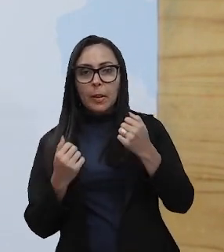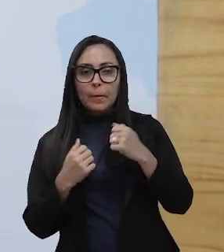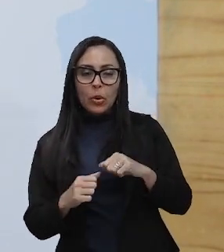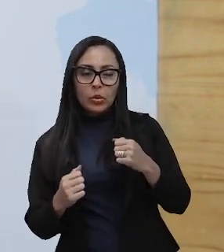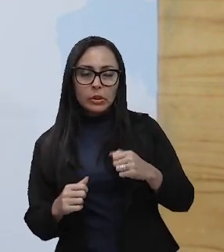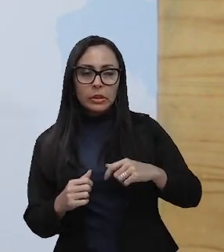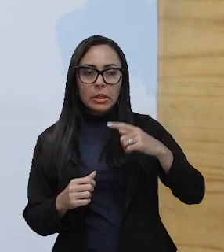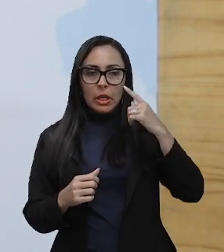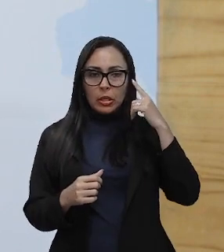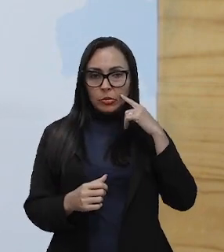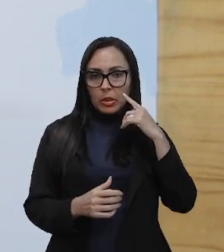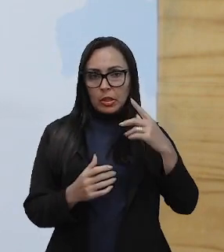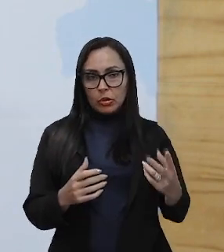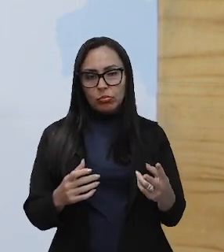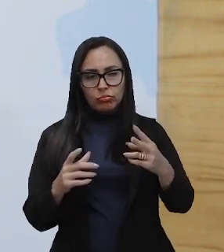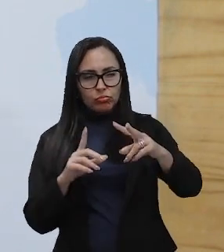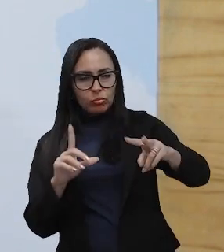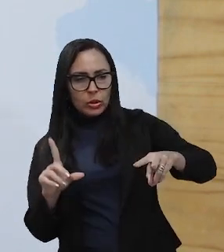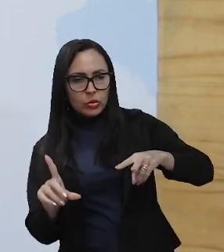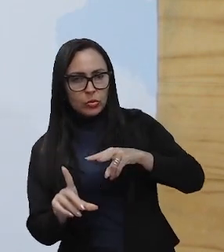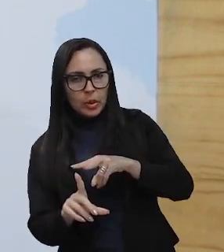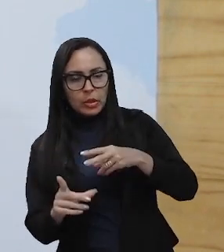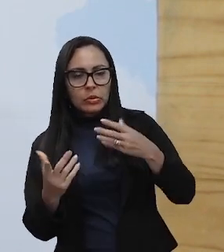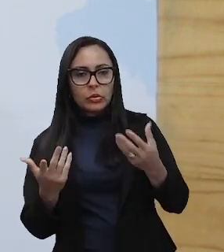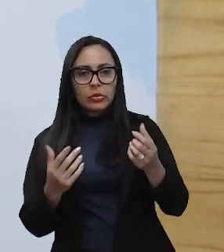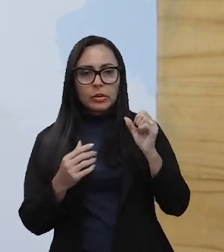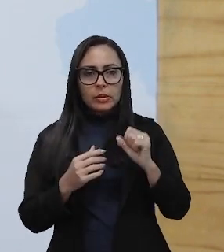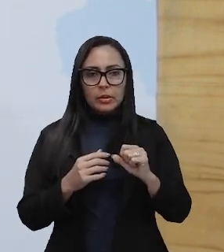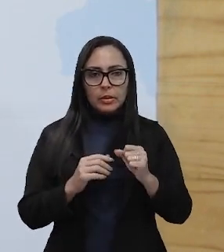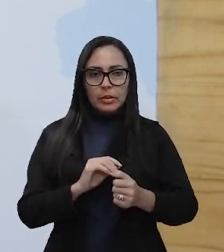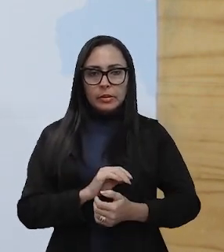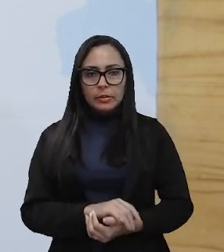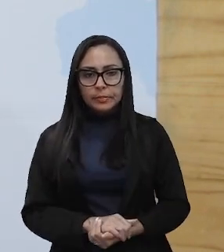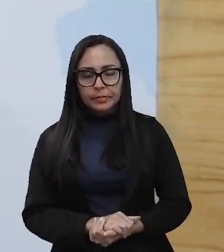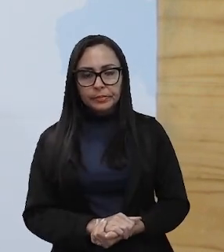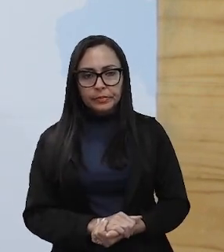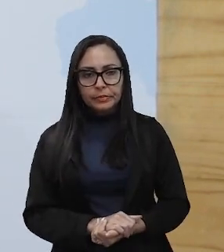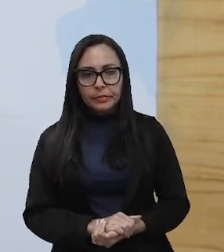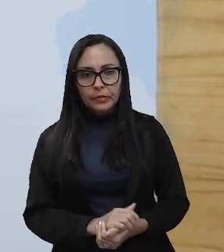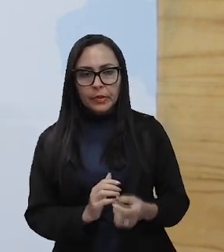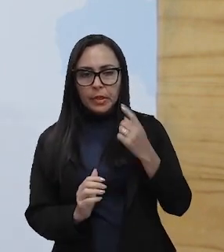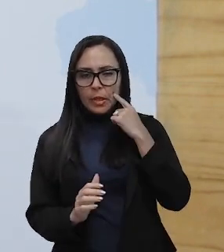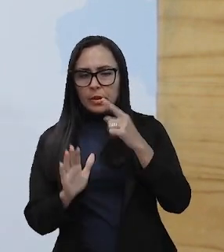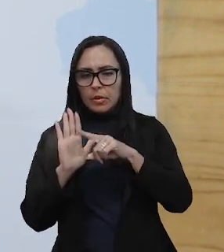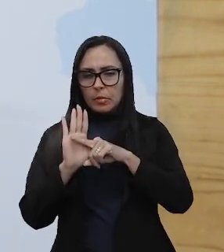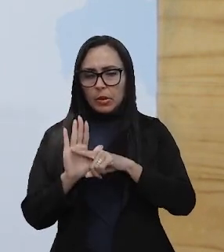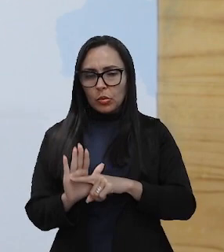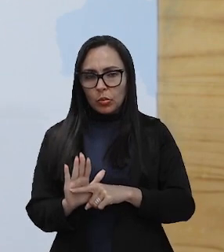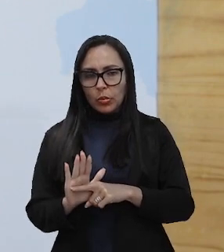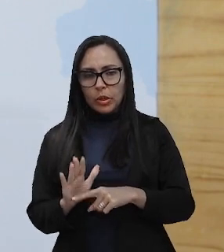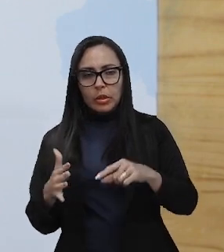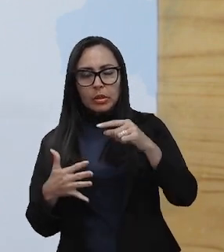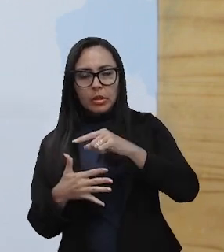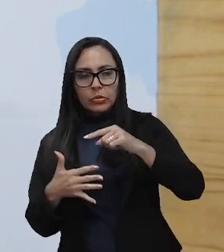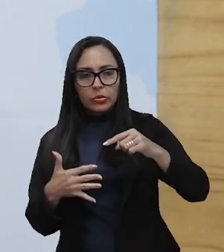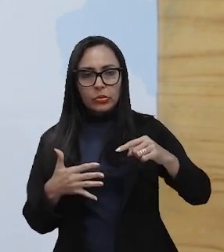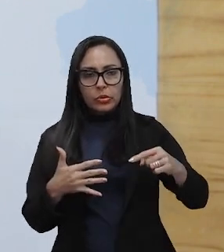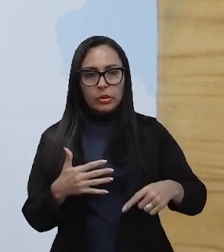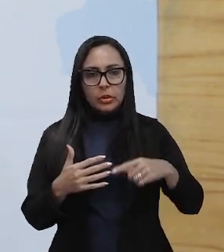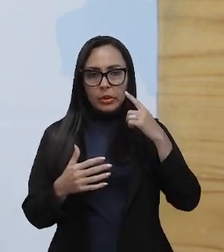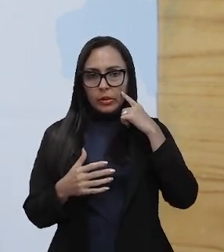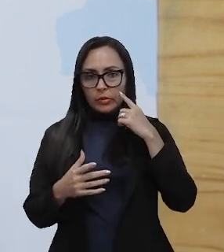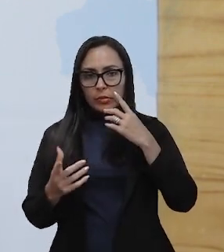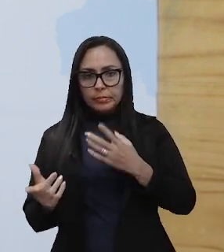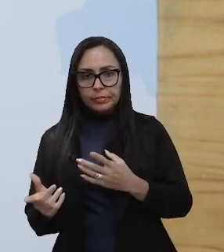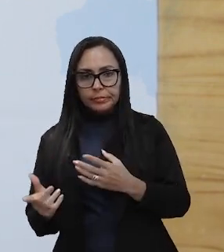consideração aspectos ergonômicos que minimizem questões que vão afetar